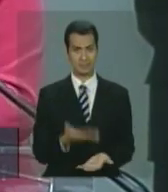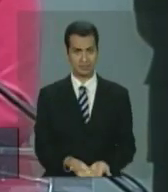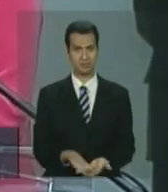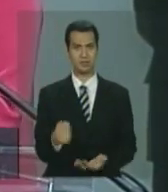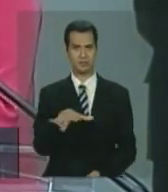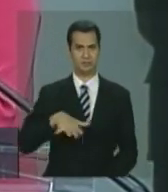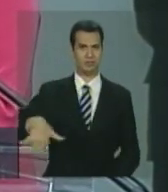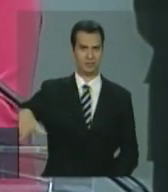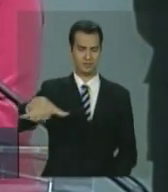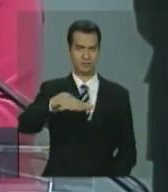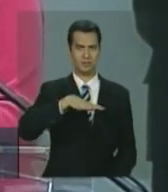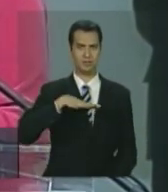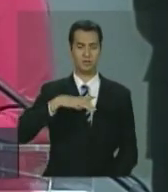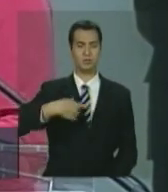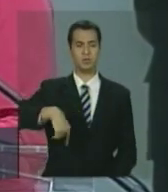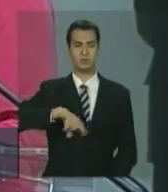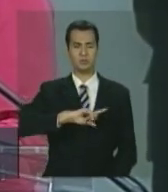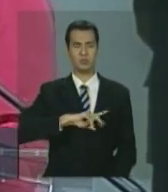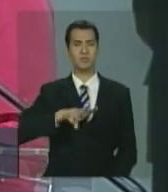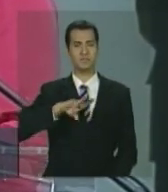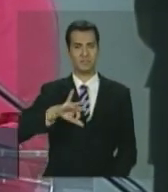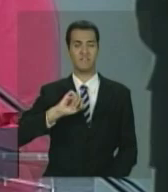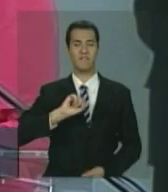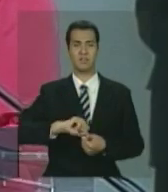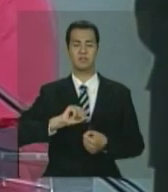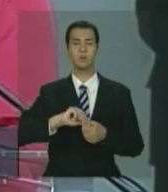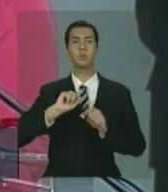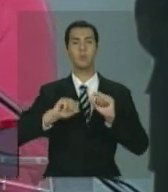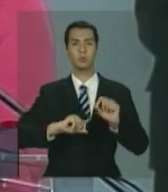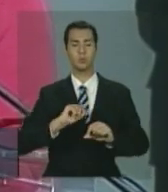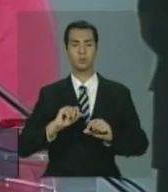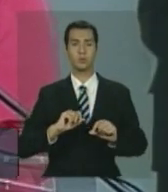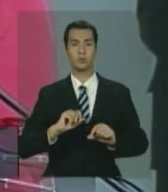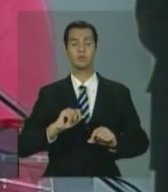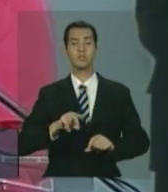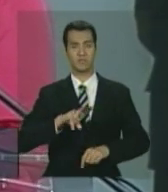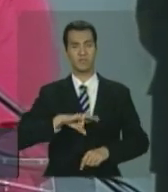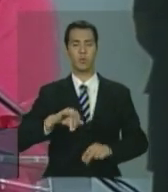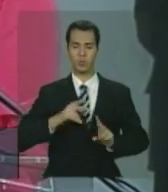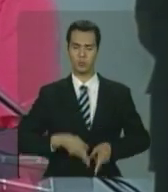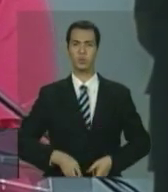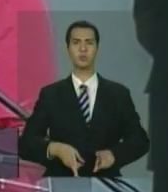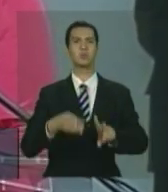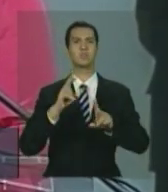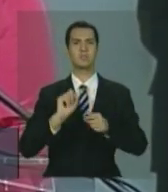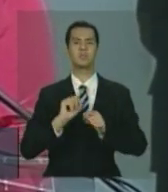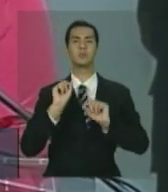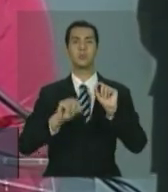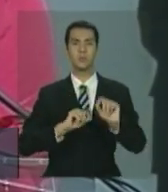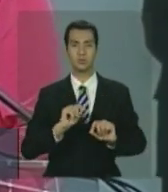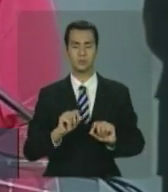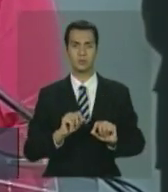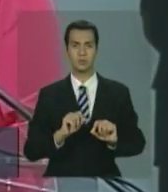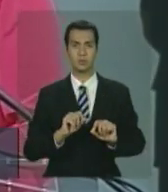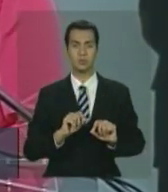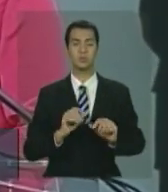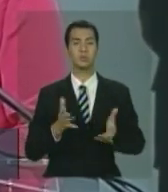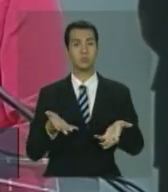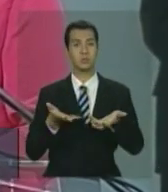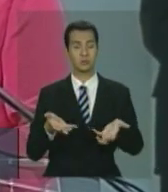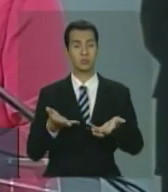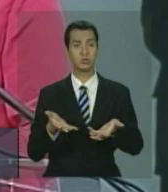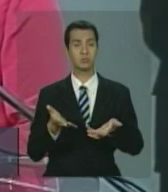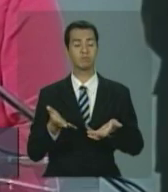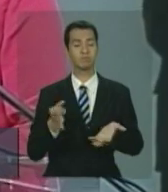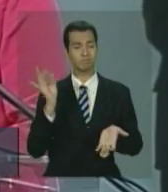uma das coisas que nós iremos fazer e vamos continuar fazendo é garantir que o que